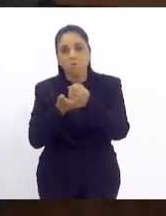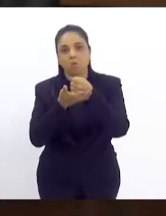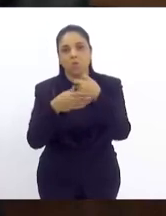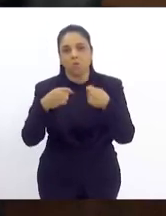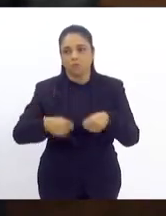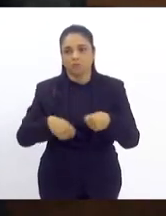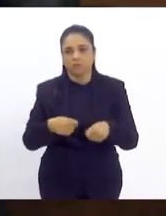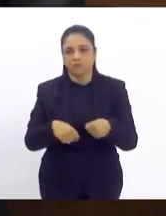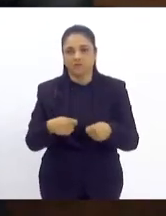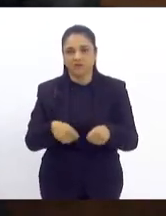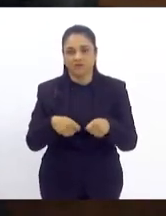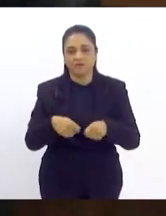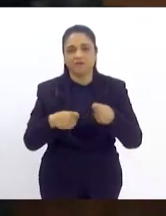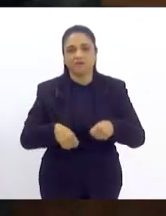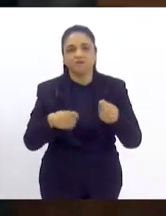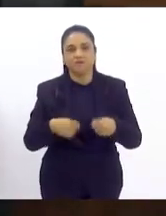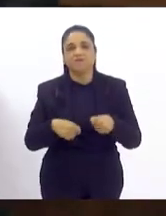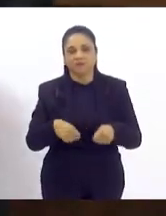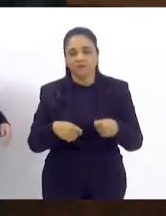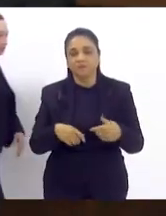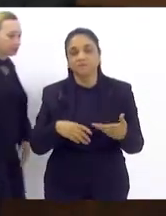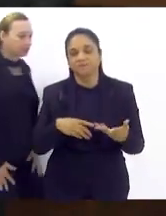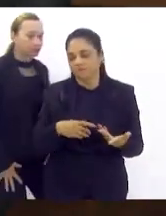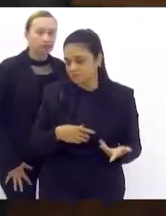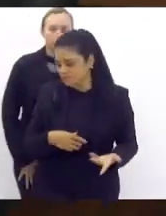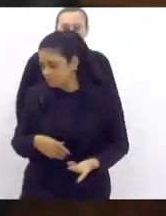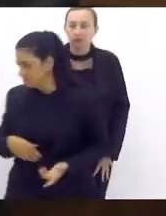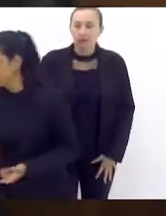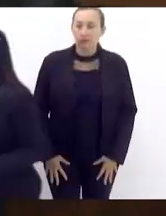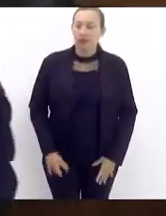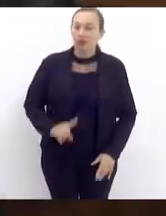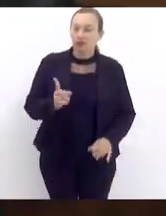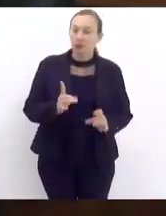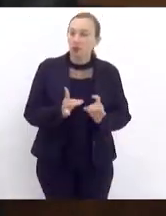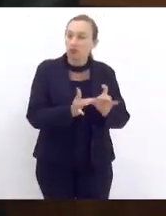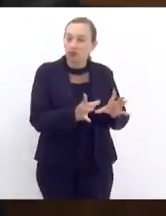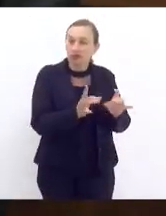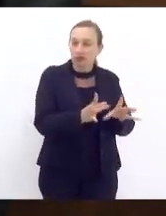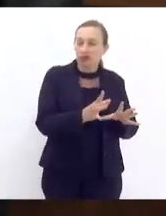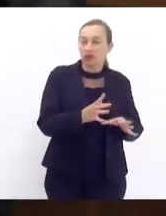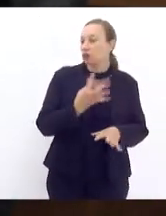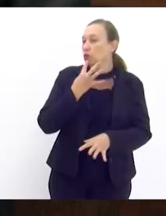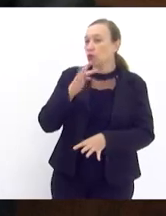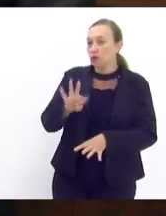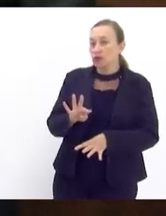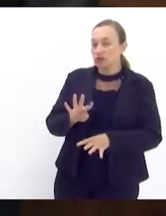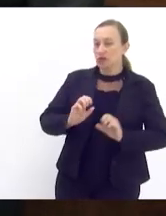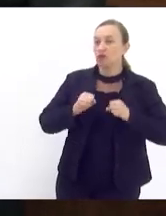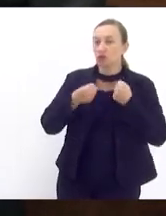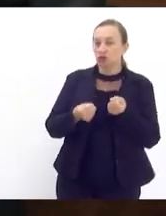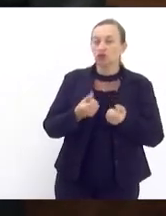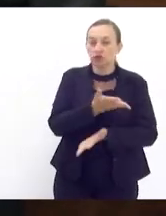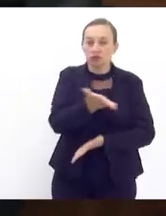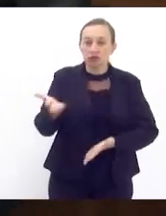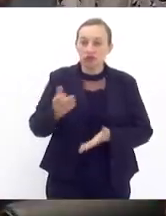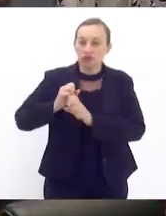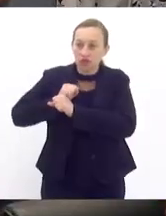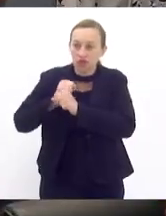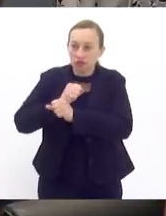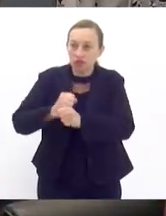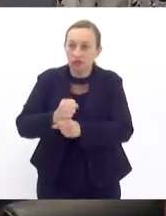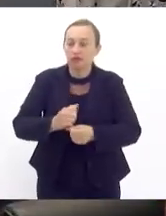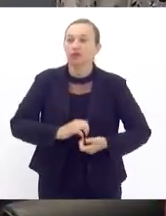falta muita coisa, mas não passar o rodo, privatizar e desconhecer o esforço de vocês de tantos anos.